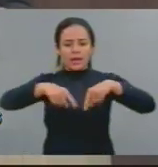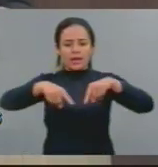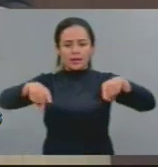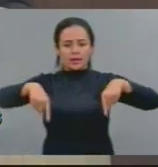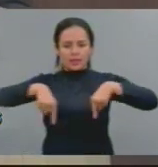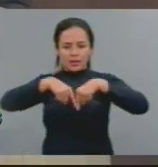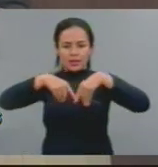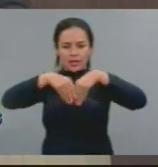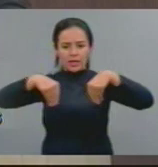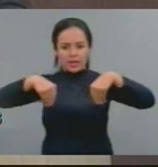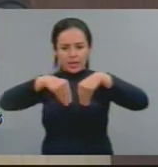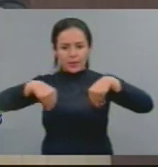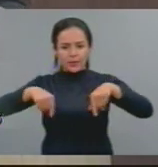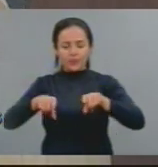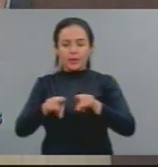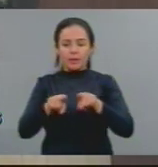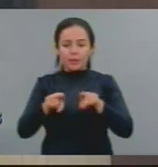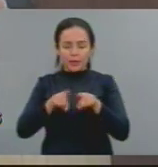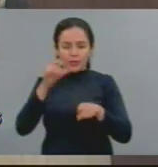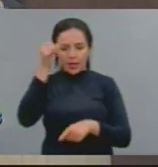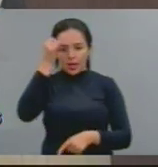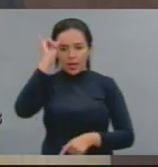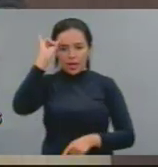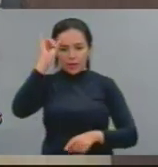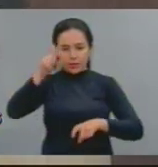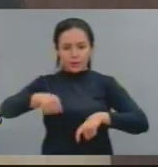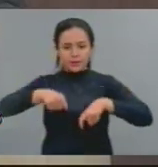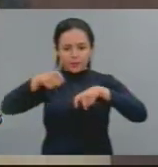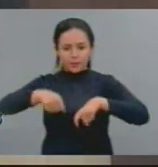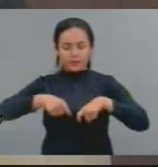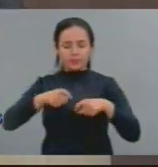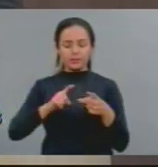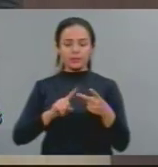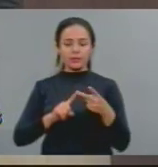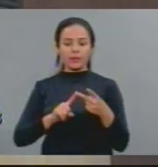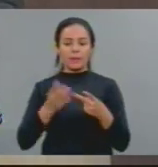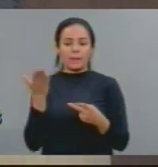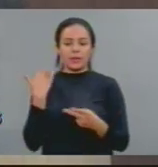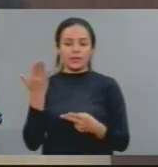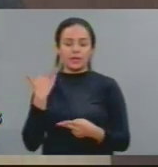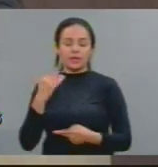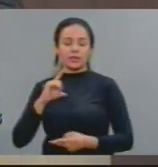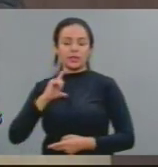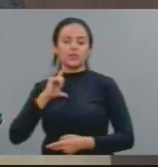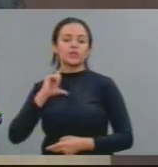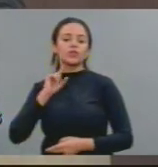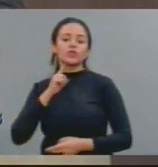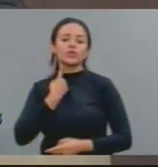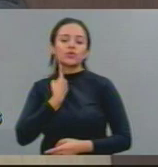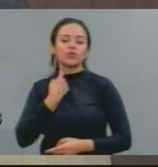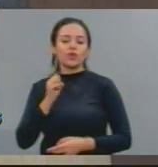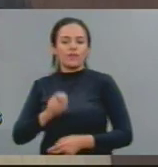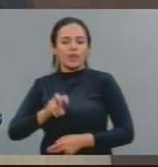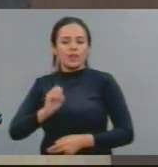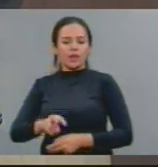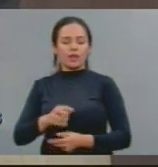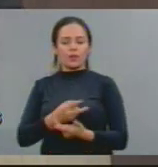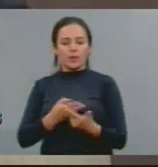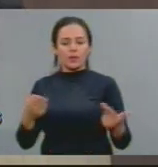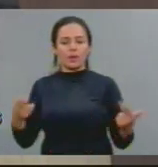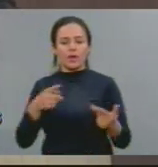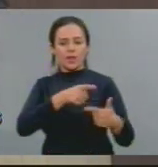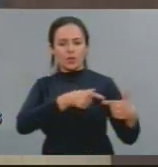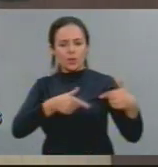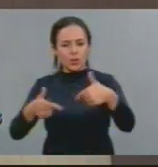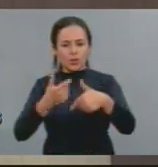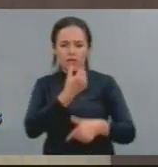o agronegócio que estava envenenando a terra e a água e a comunidade do Tomé do Limoeiro do